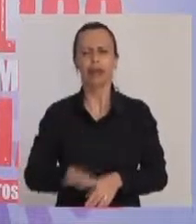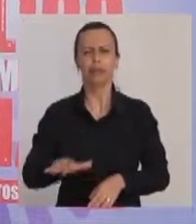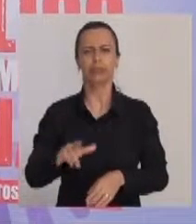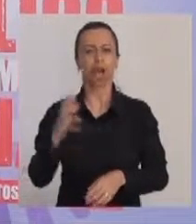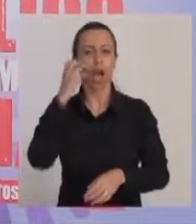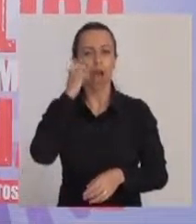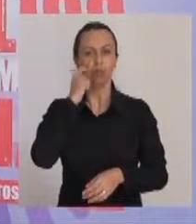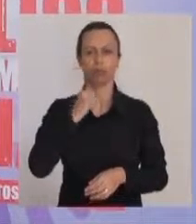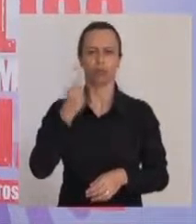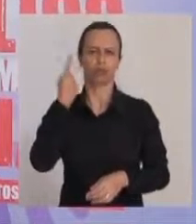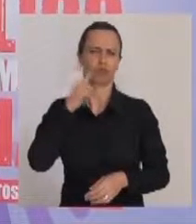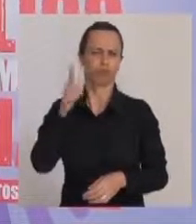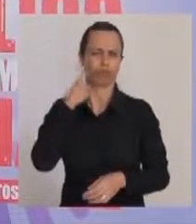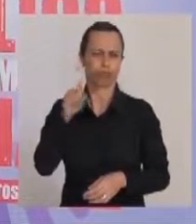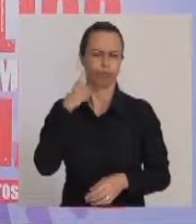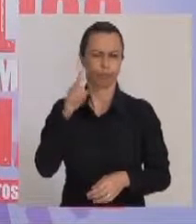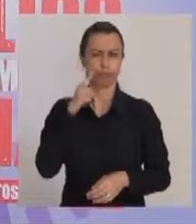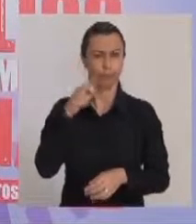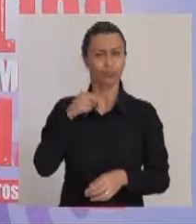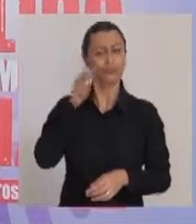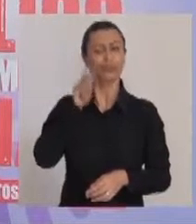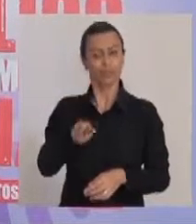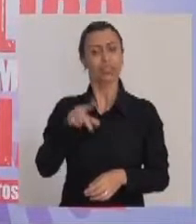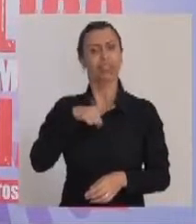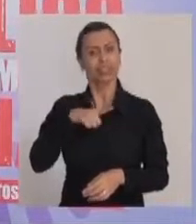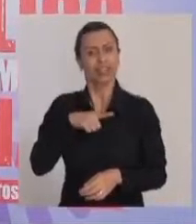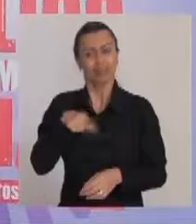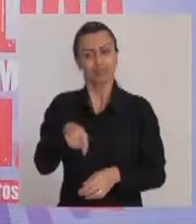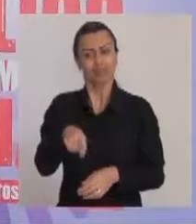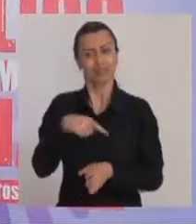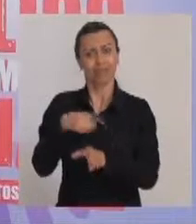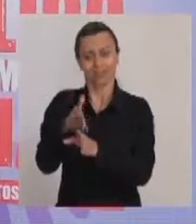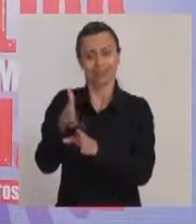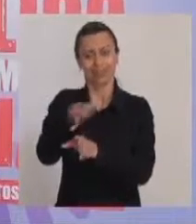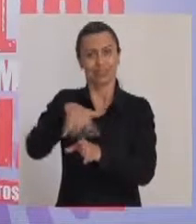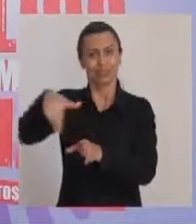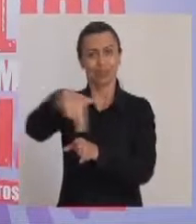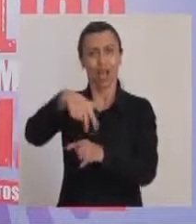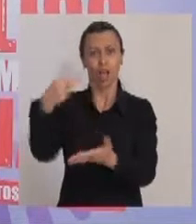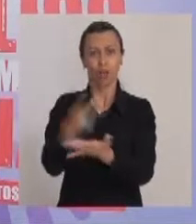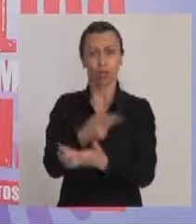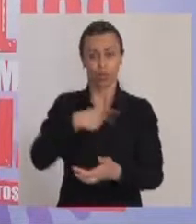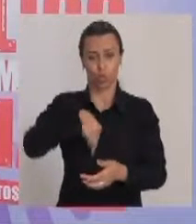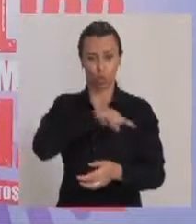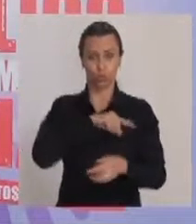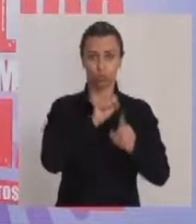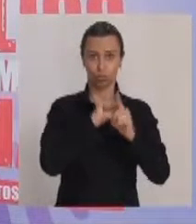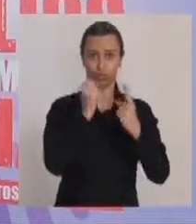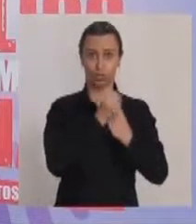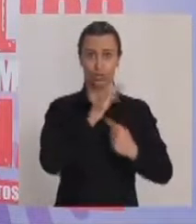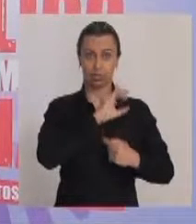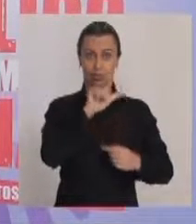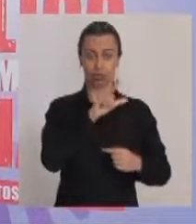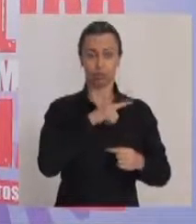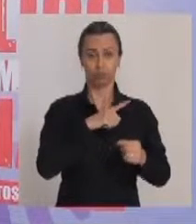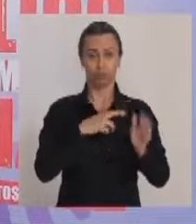ilegal, você vê nitidamente aí essas ações acontecendo e às vezes nós como sociedade civil